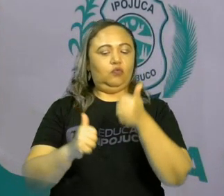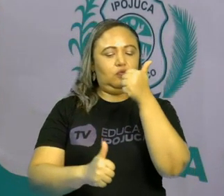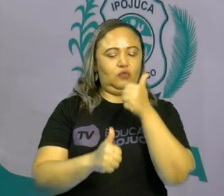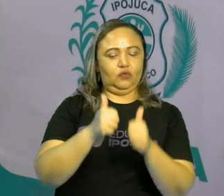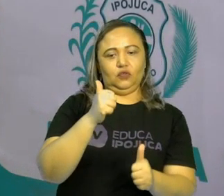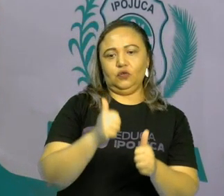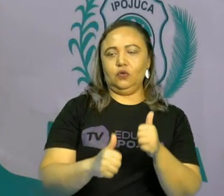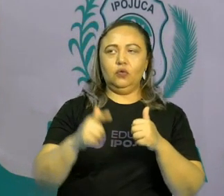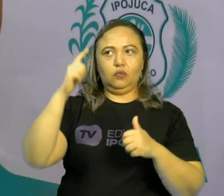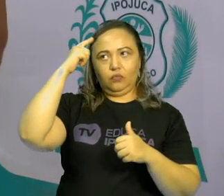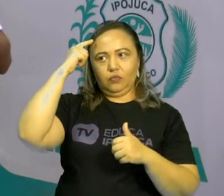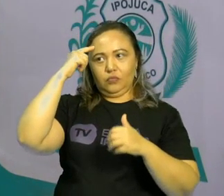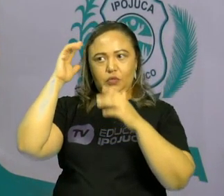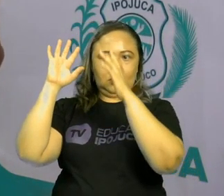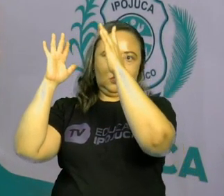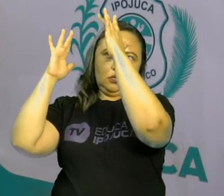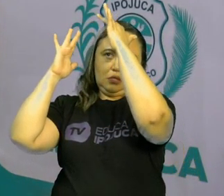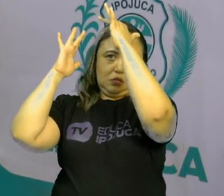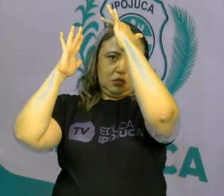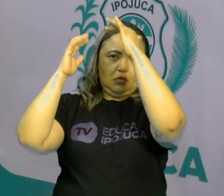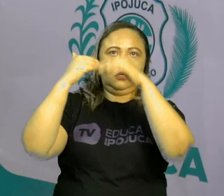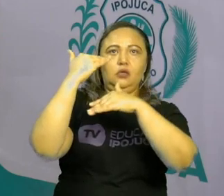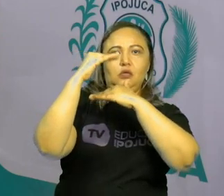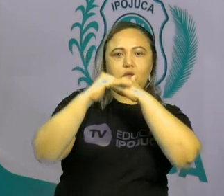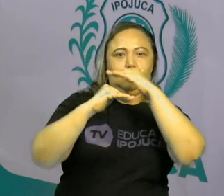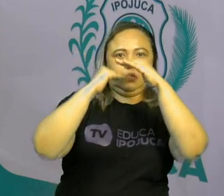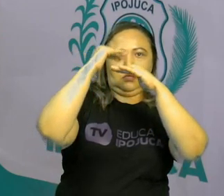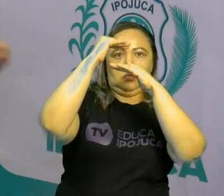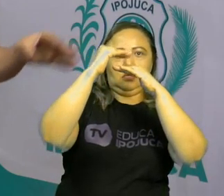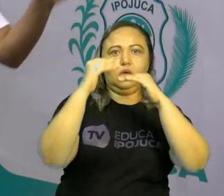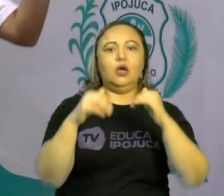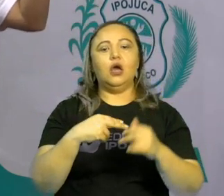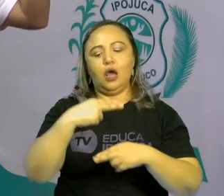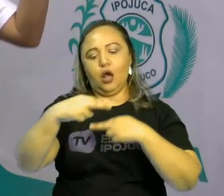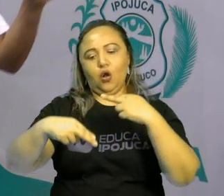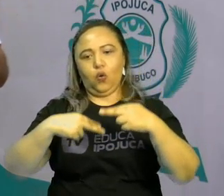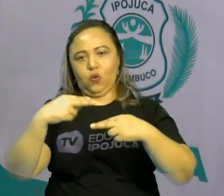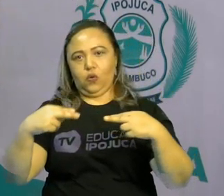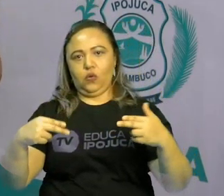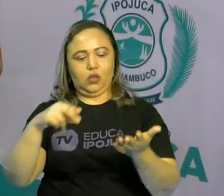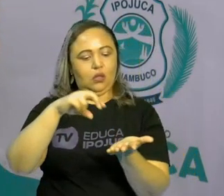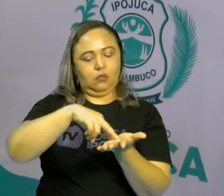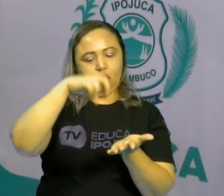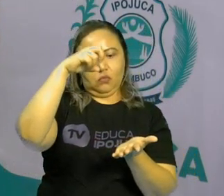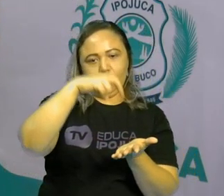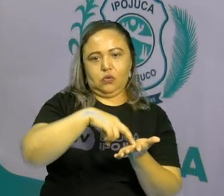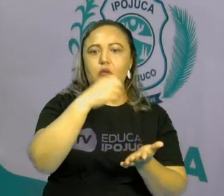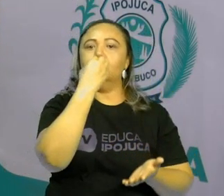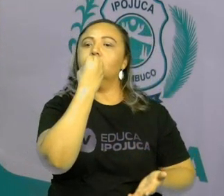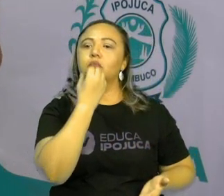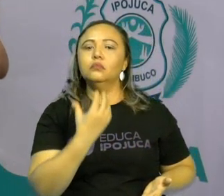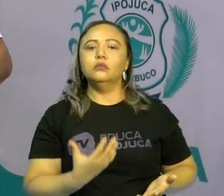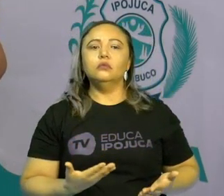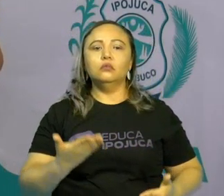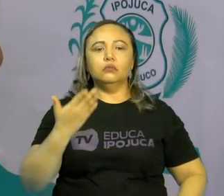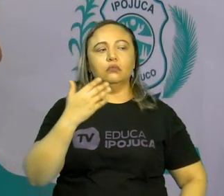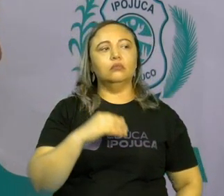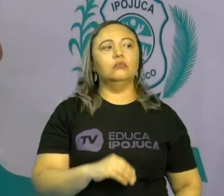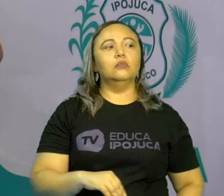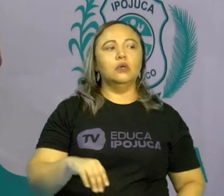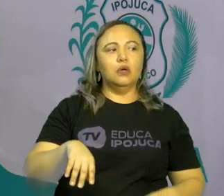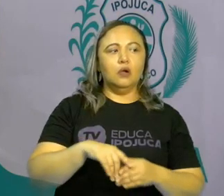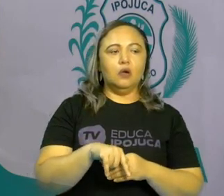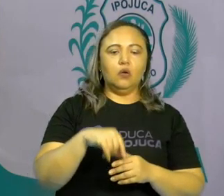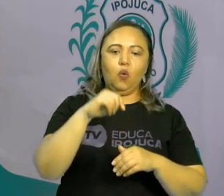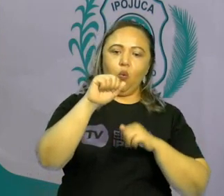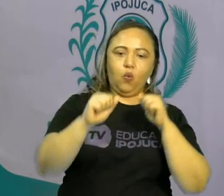desenvolver nossa mente, as brincadeiras, o nosso corpo. Pular corda é maravilhoso. Pular amarelinha,